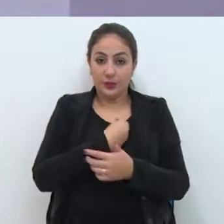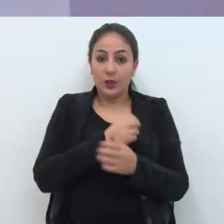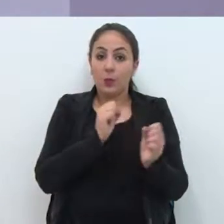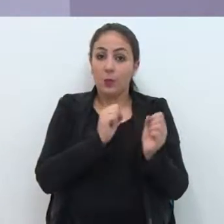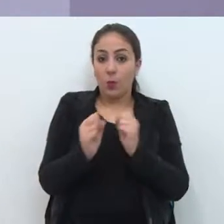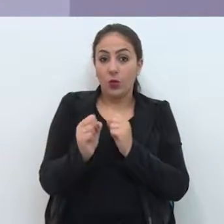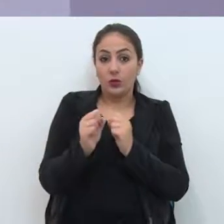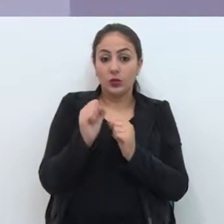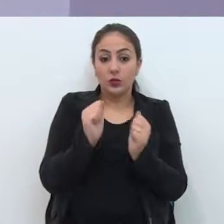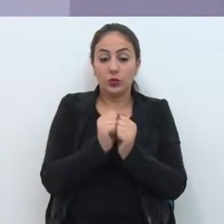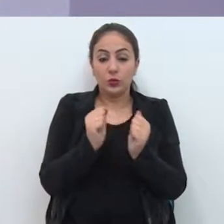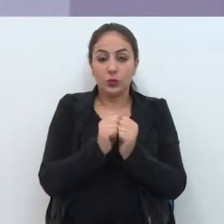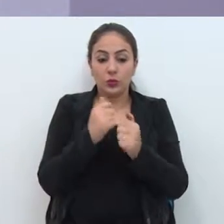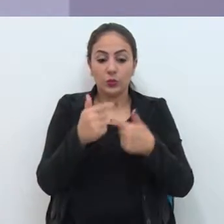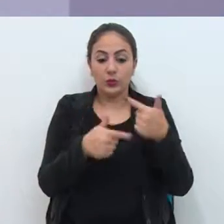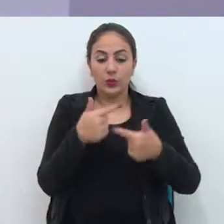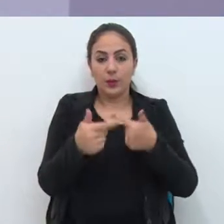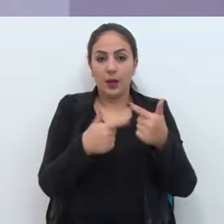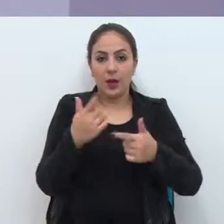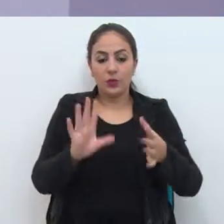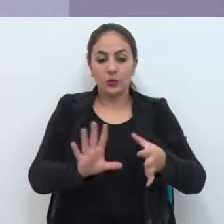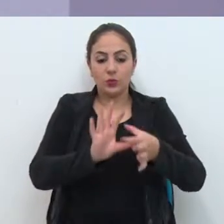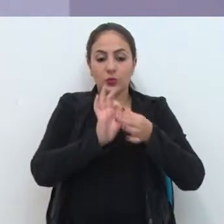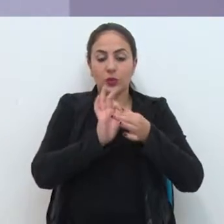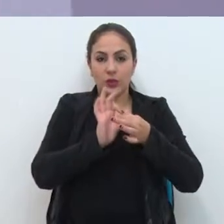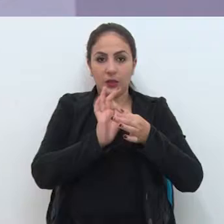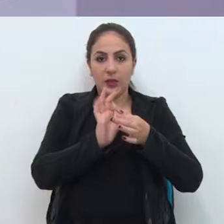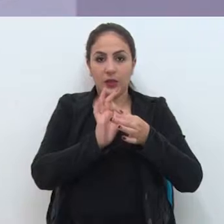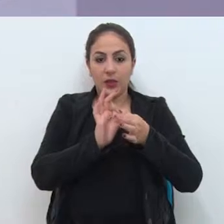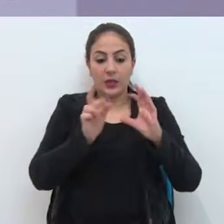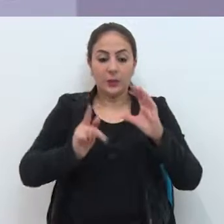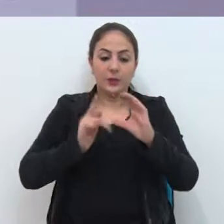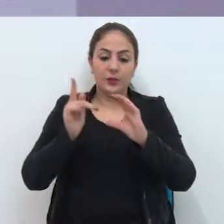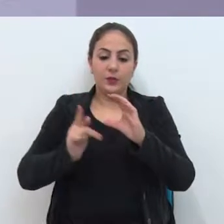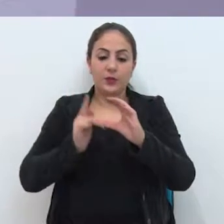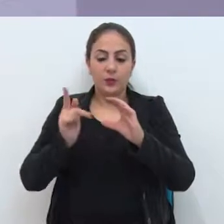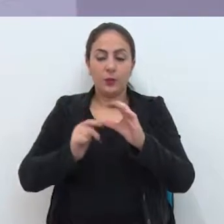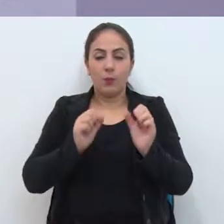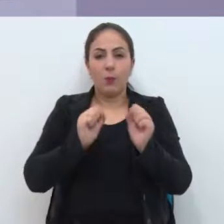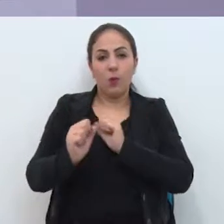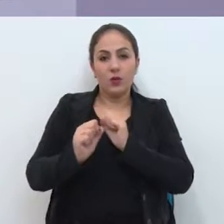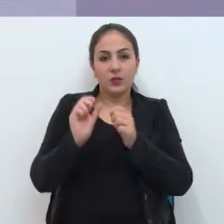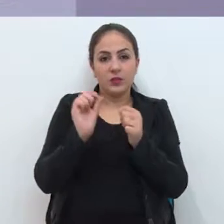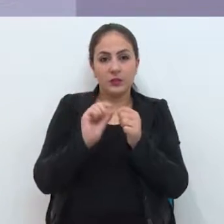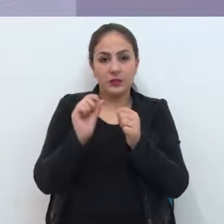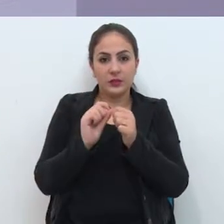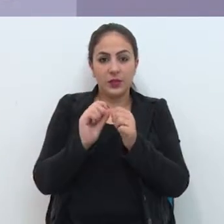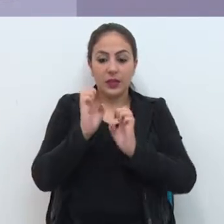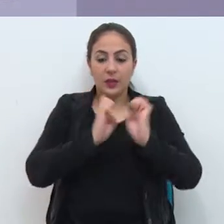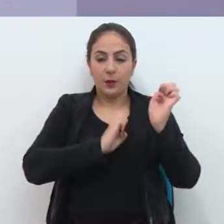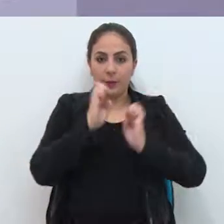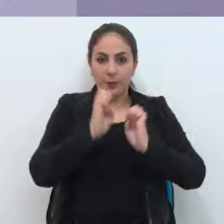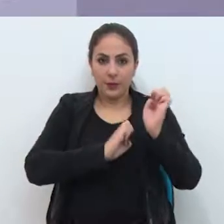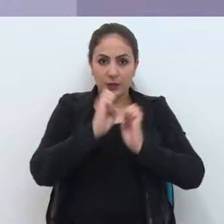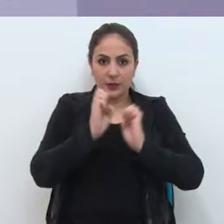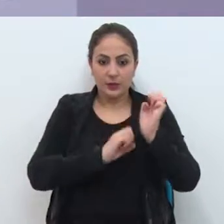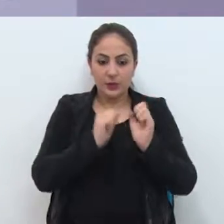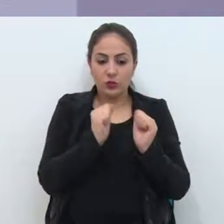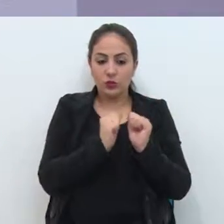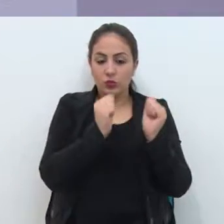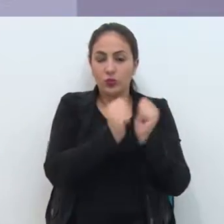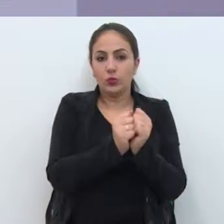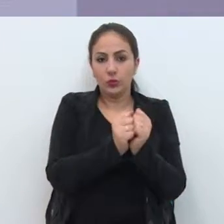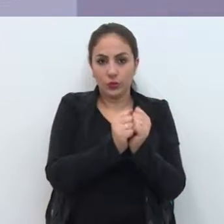que poderiam, através do trabalho, inclusive, articulado da própria casa, da própria Câmara, no sentido de que essas empresas se